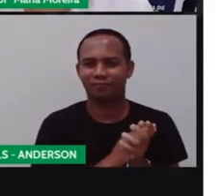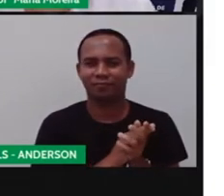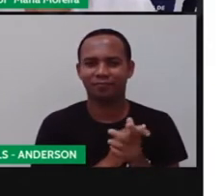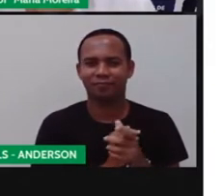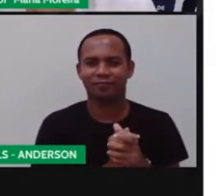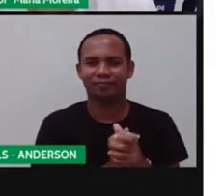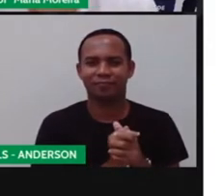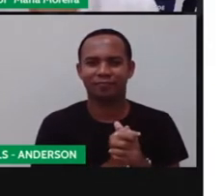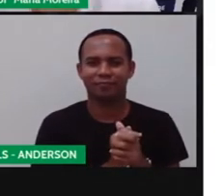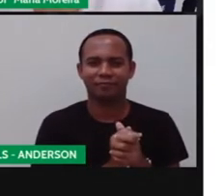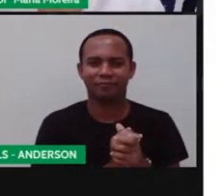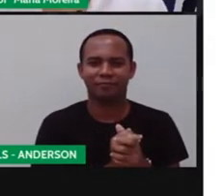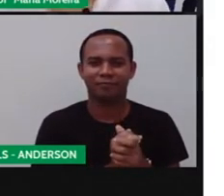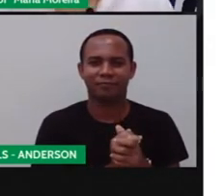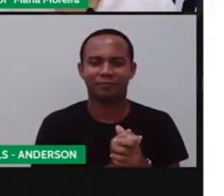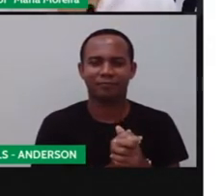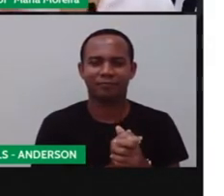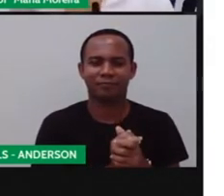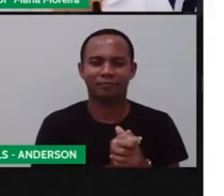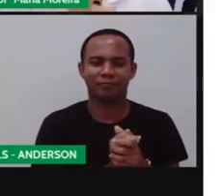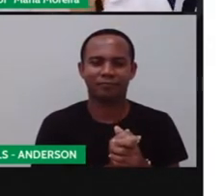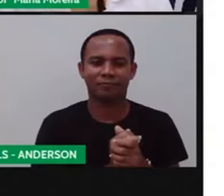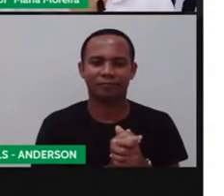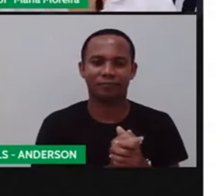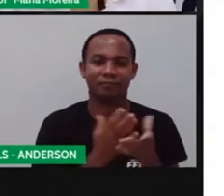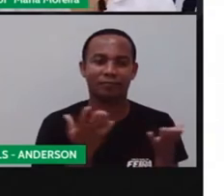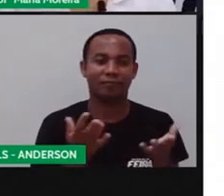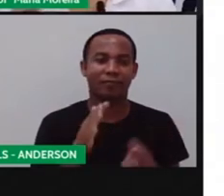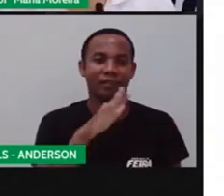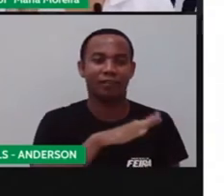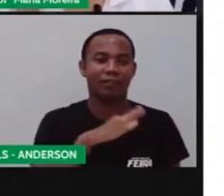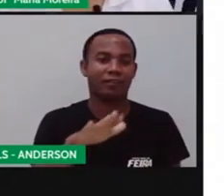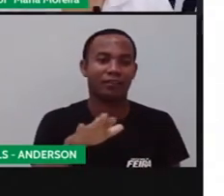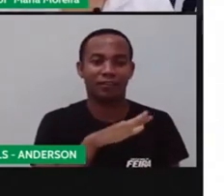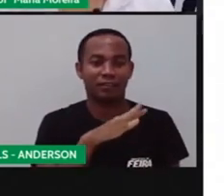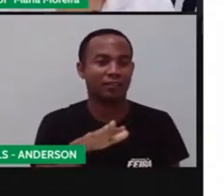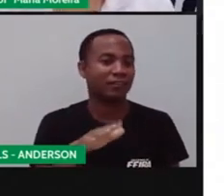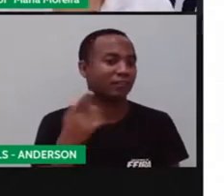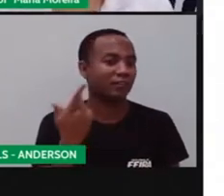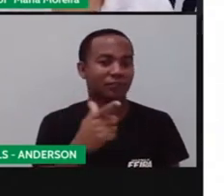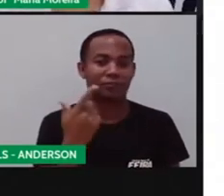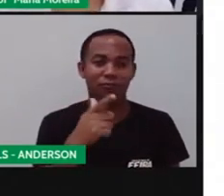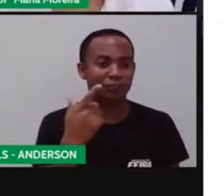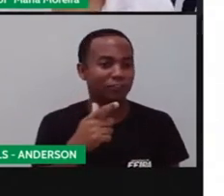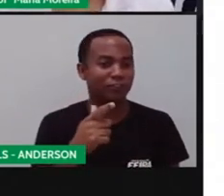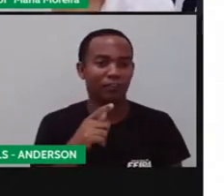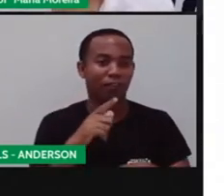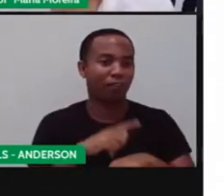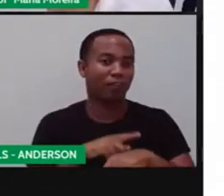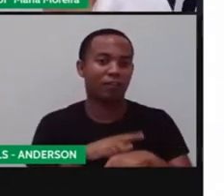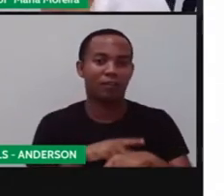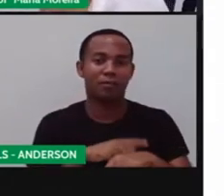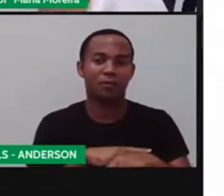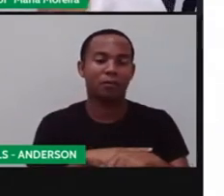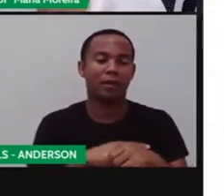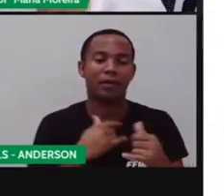tantas coisas que eu já fiz. Né? Bom, as crianças, elas não tinham muito tempo pra jogar. Né?